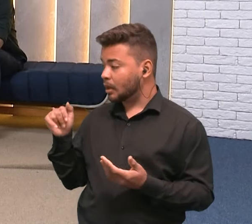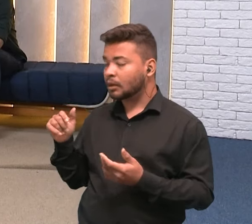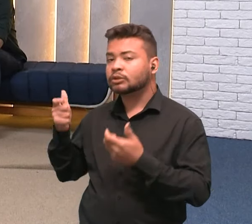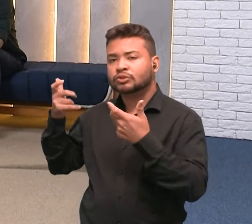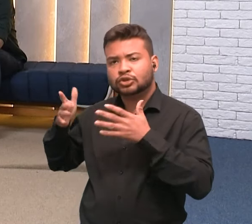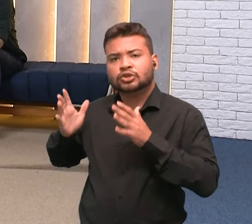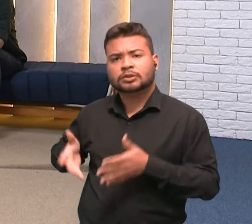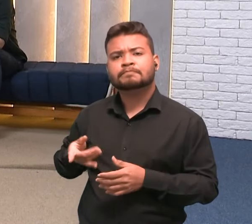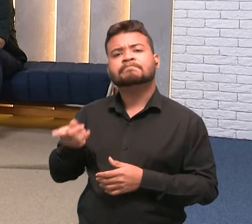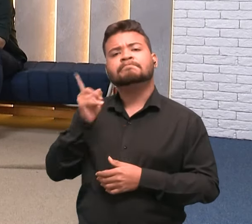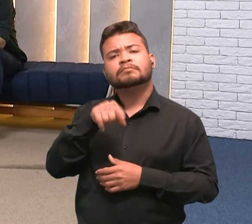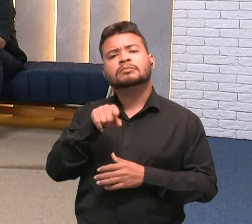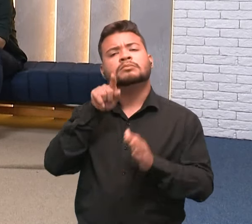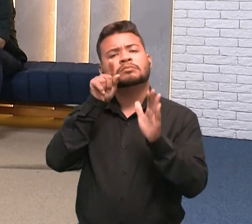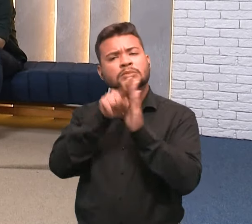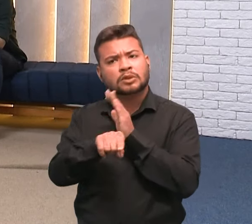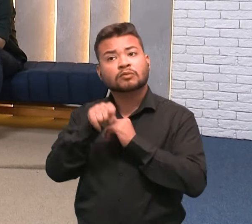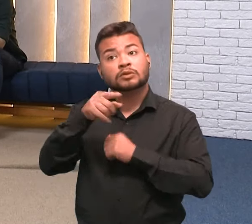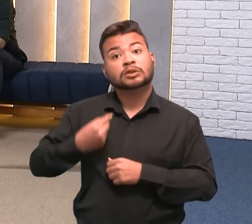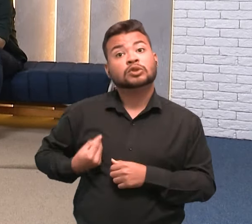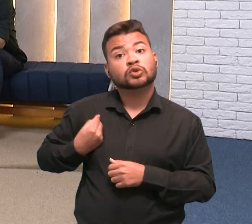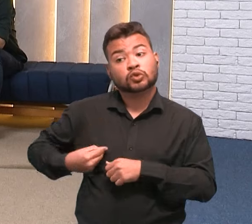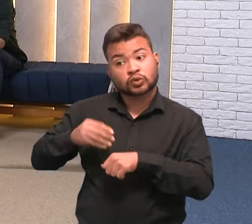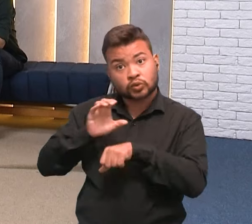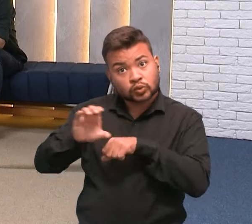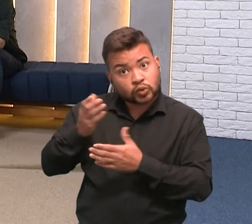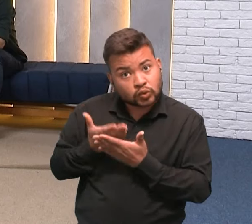Para você também foi enquanto você estava na faculdade?